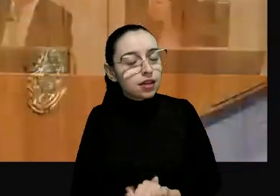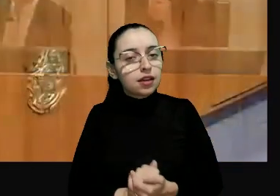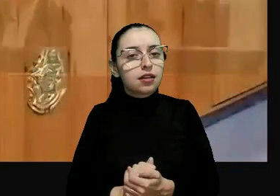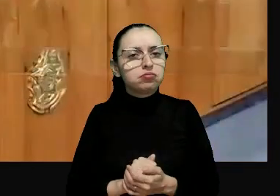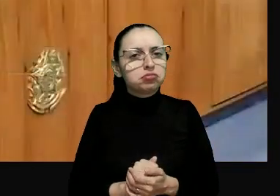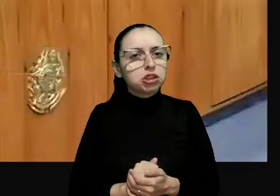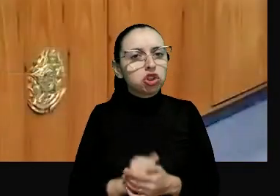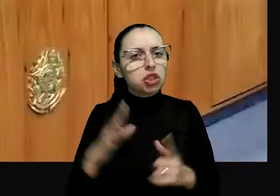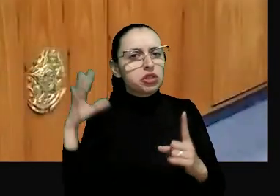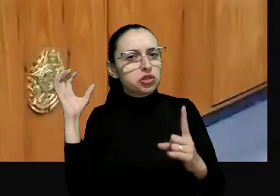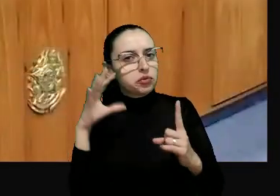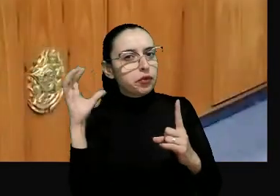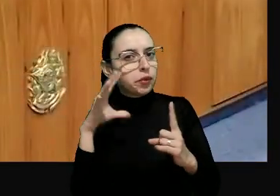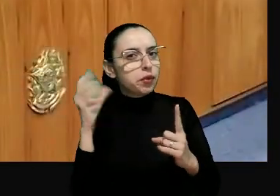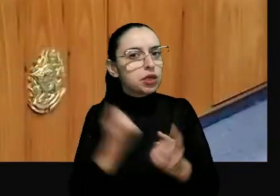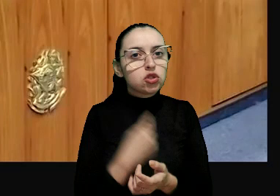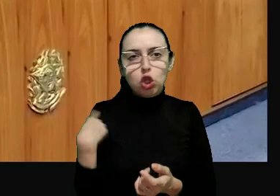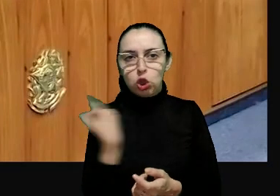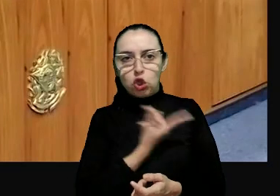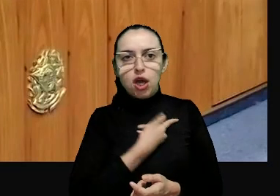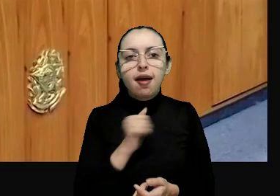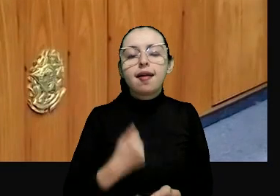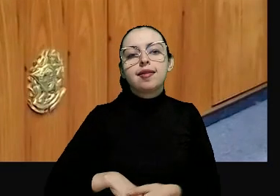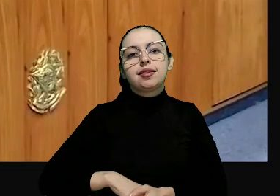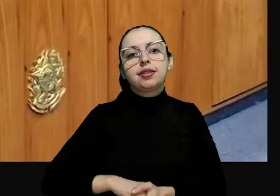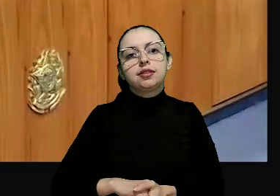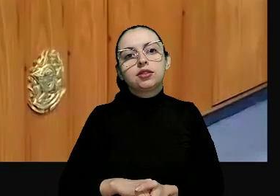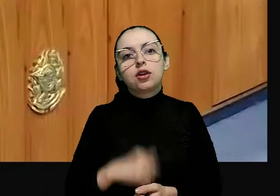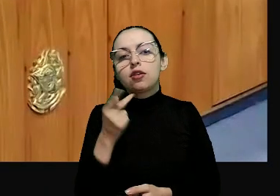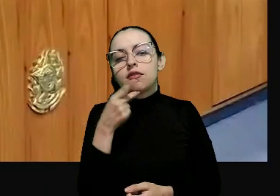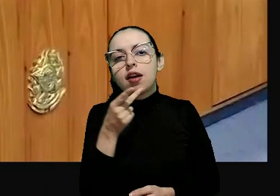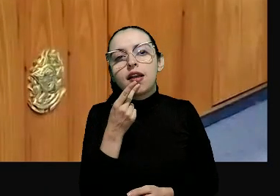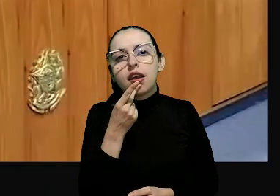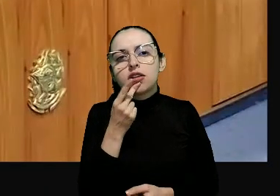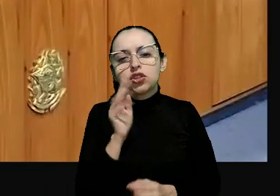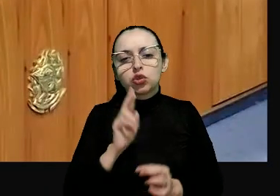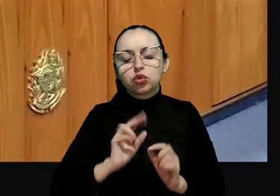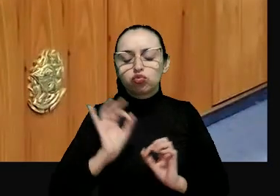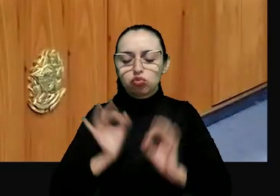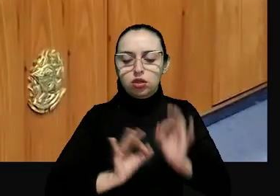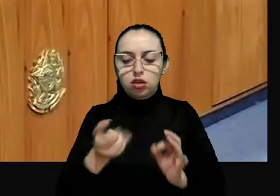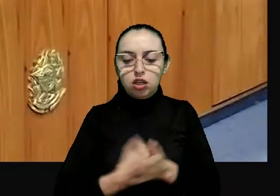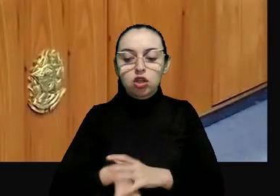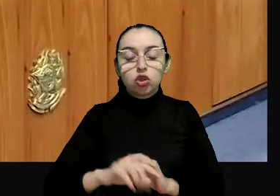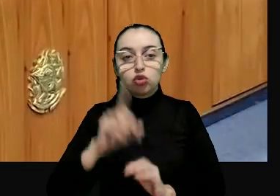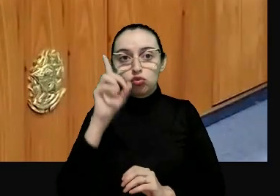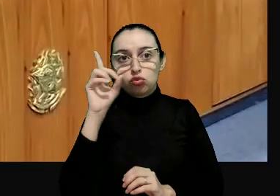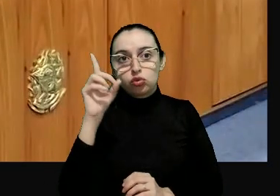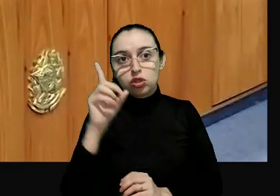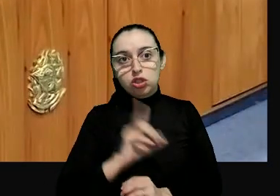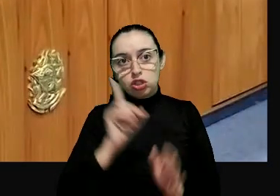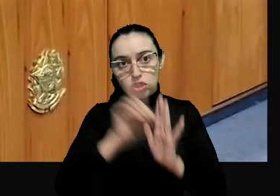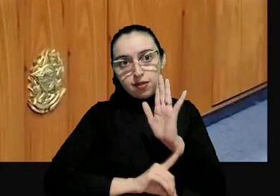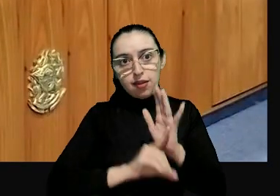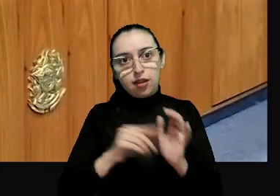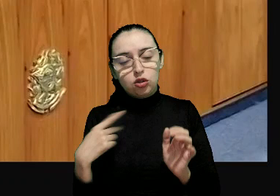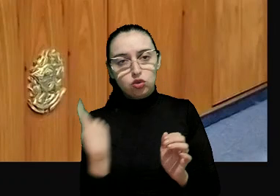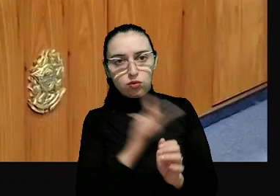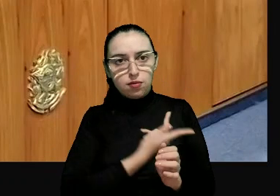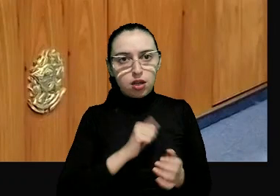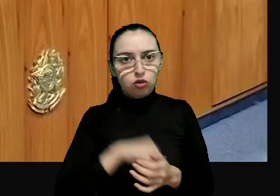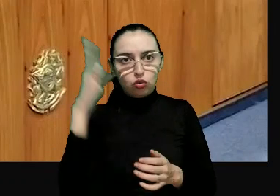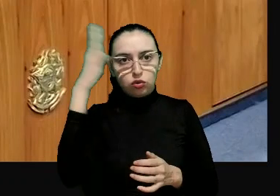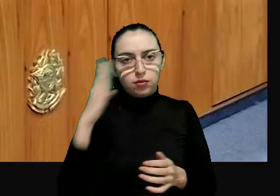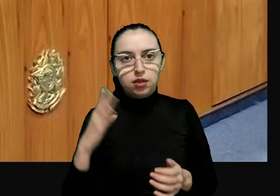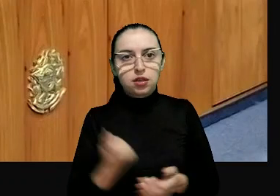influenciou também em todos nós quando se fala em doutrina de direitos humanos no Brasil o outro nome dessa